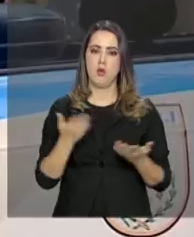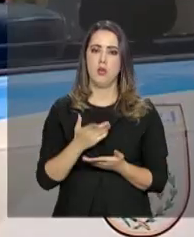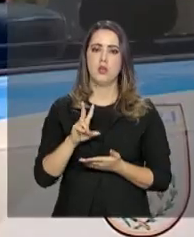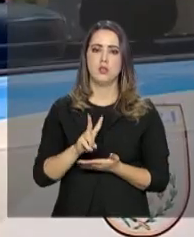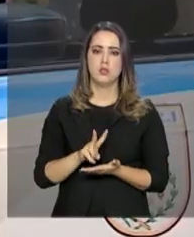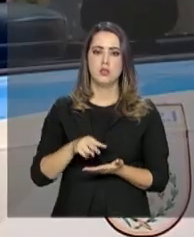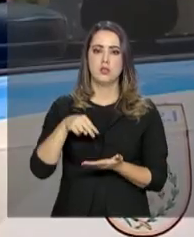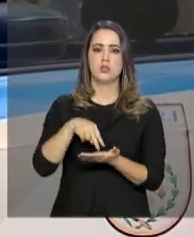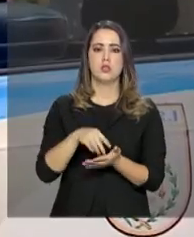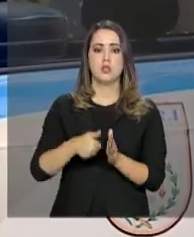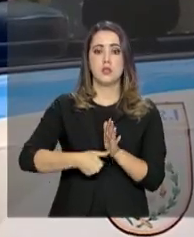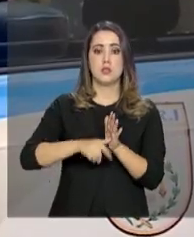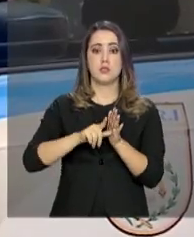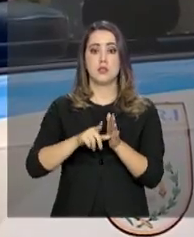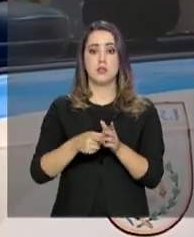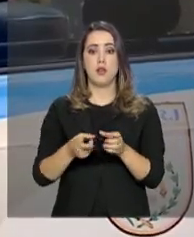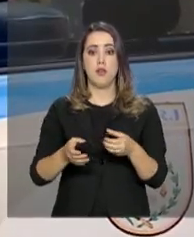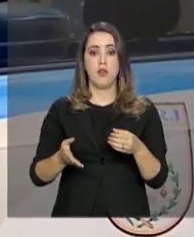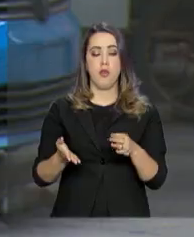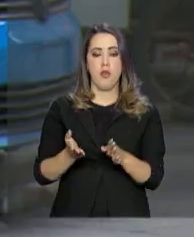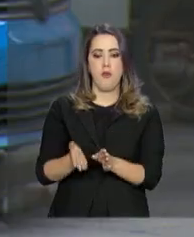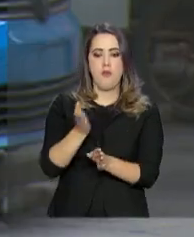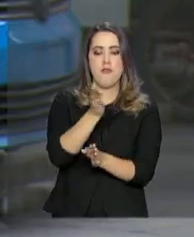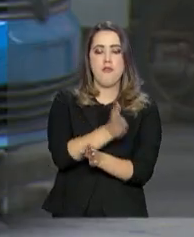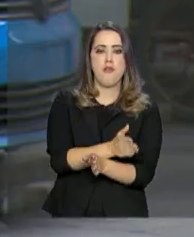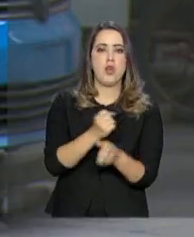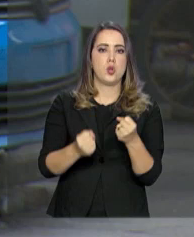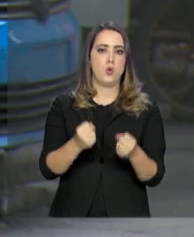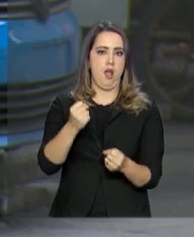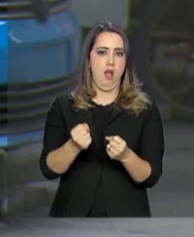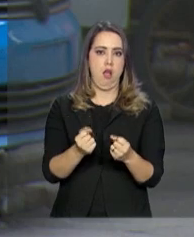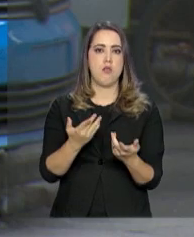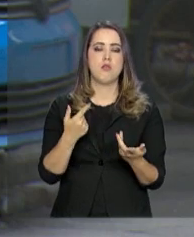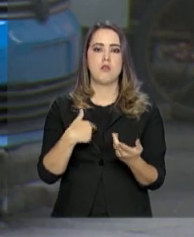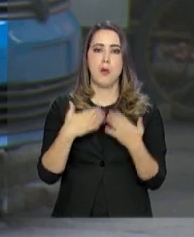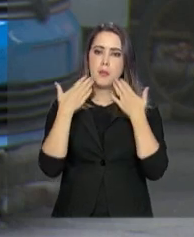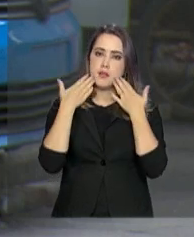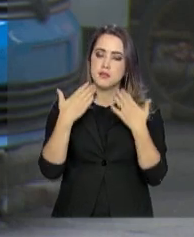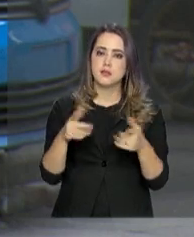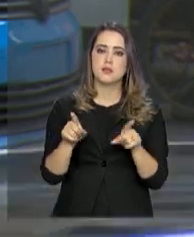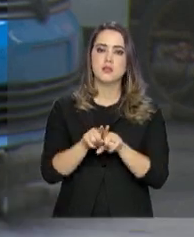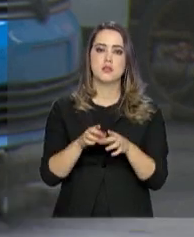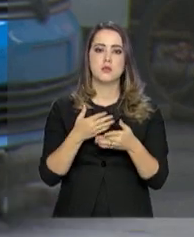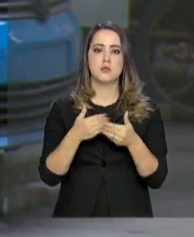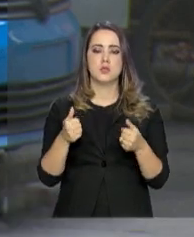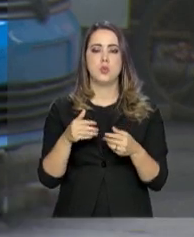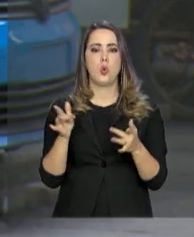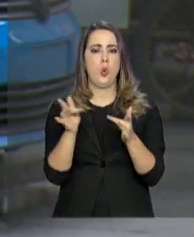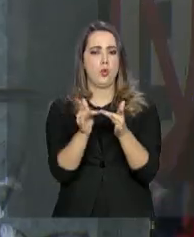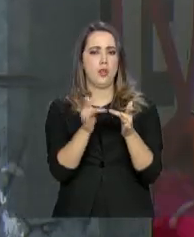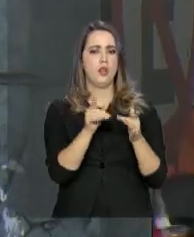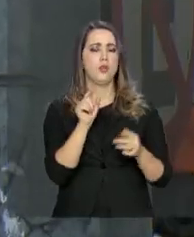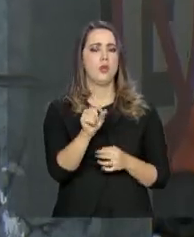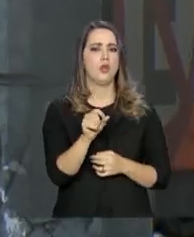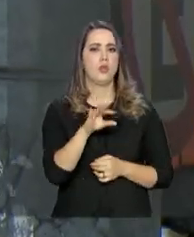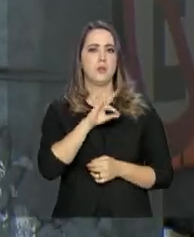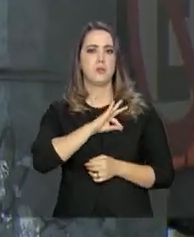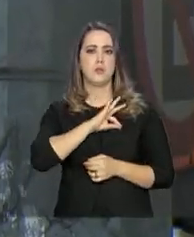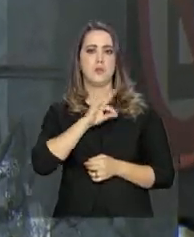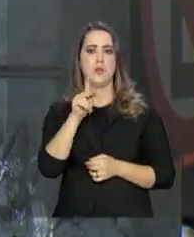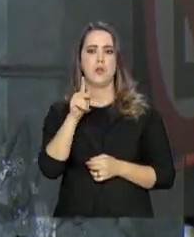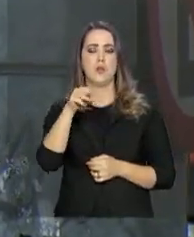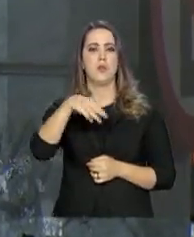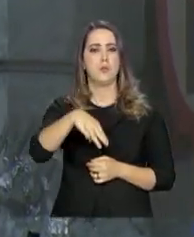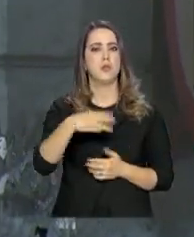fica fora do carro, a apresentação do policial vai melhorar. Porque o que mais tem contato com a população é exatamente a polícia militar, que é